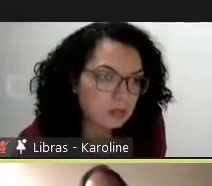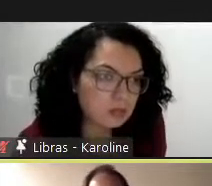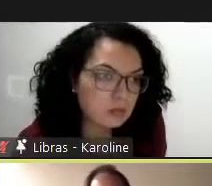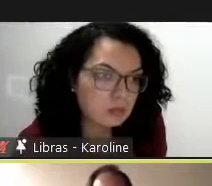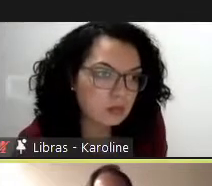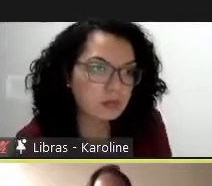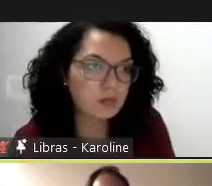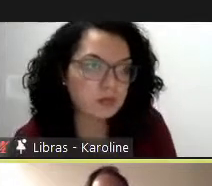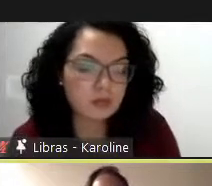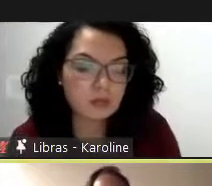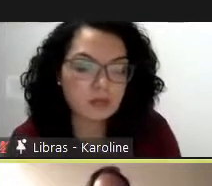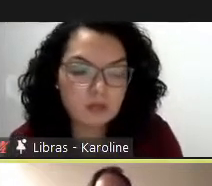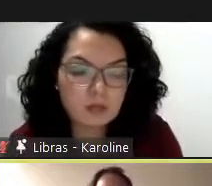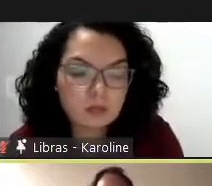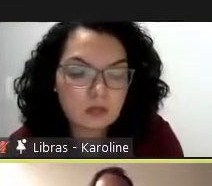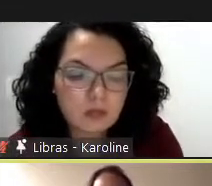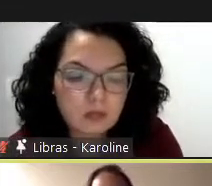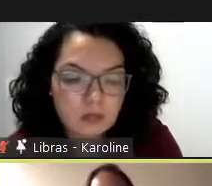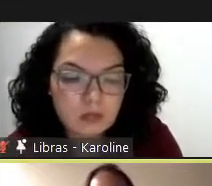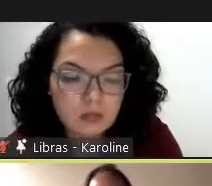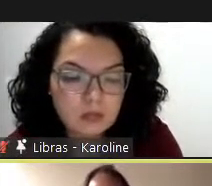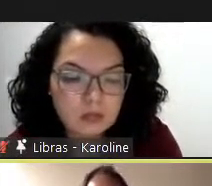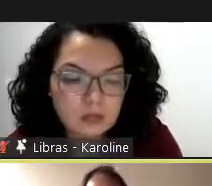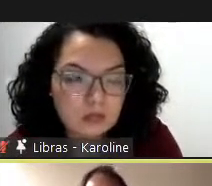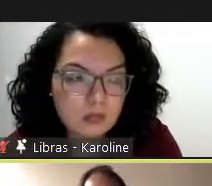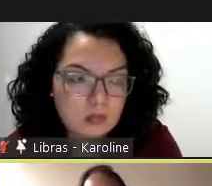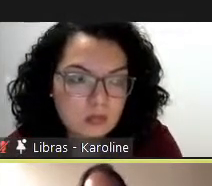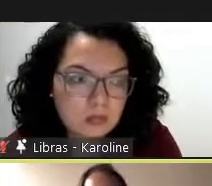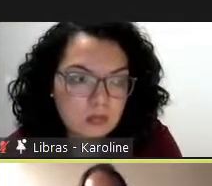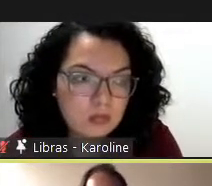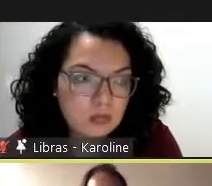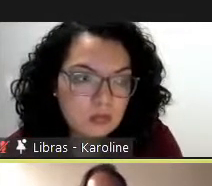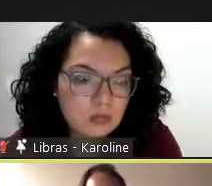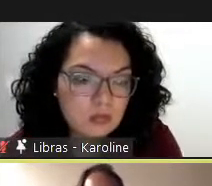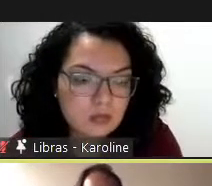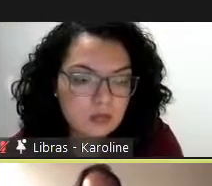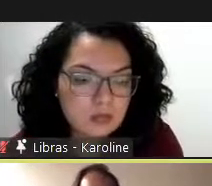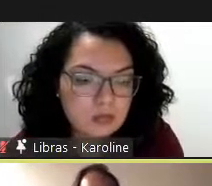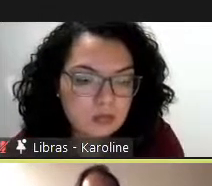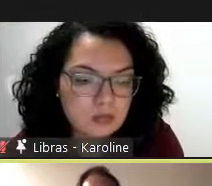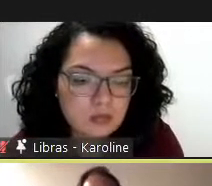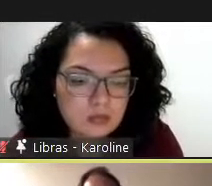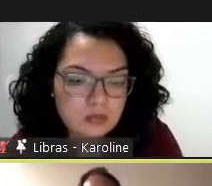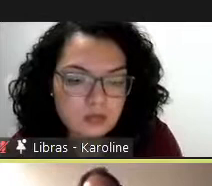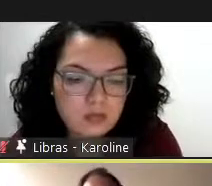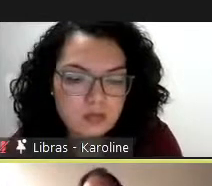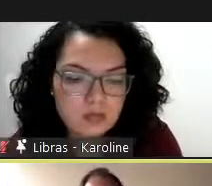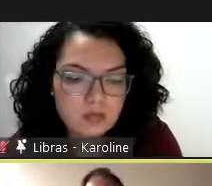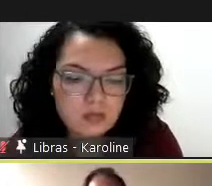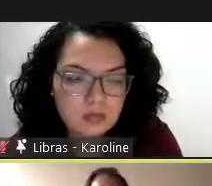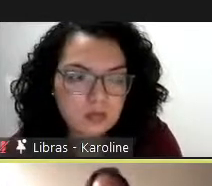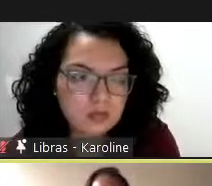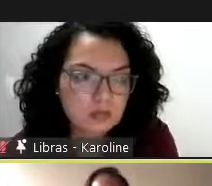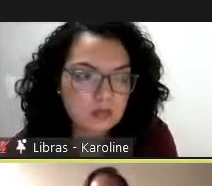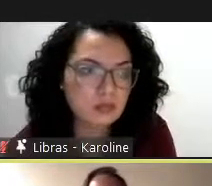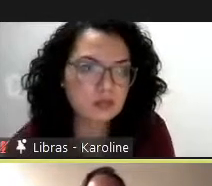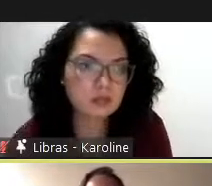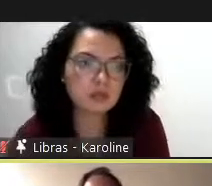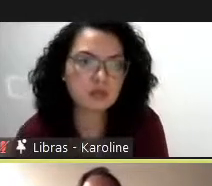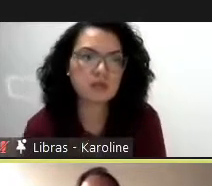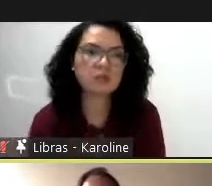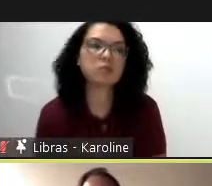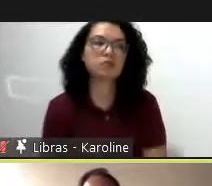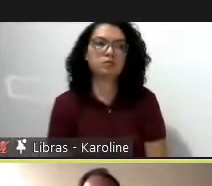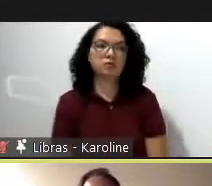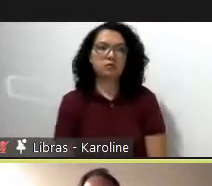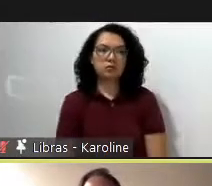de imagens com uma sorte de panel que se desplega simultâneo ao processo de genesis do projeto. Esta memória